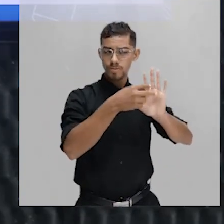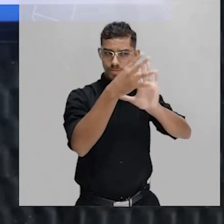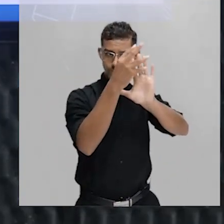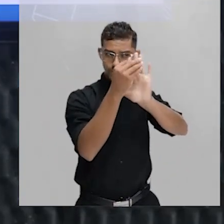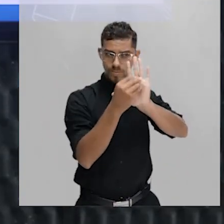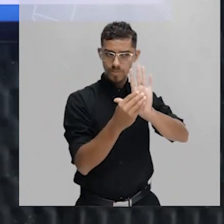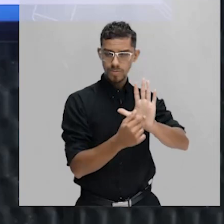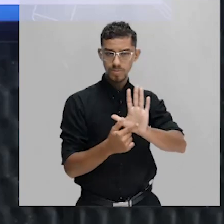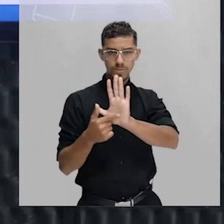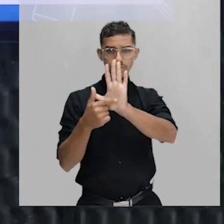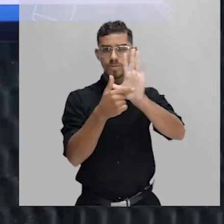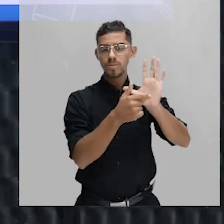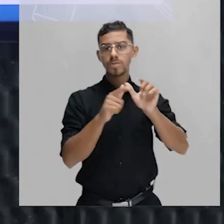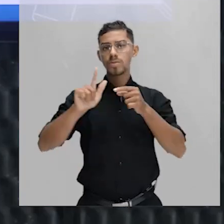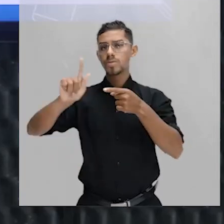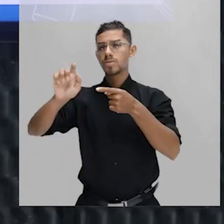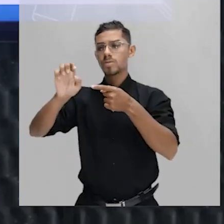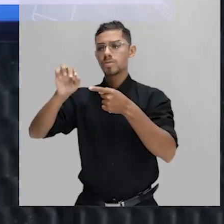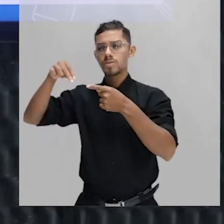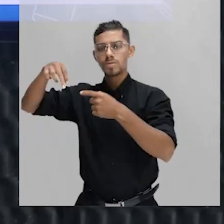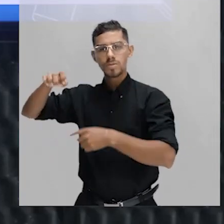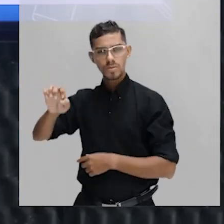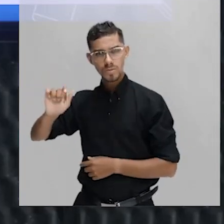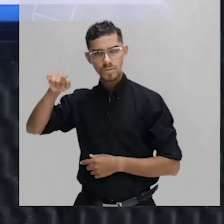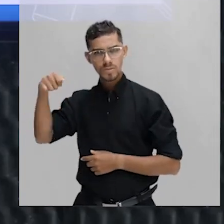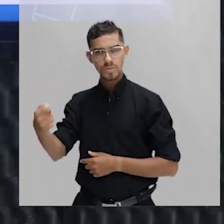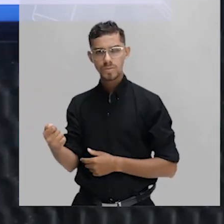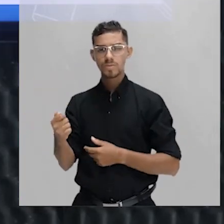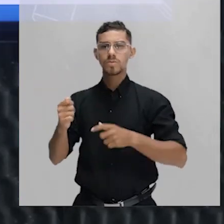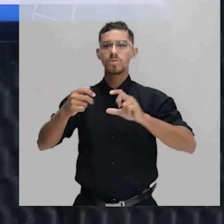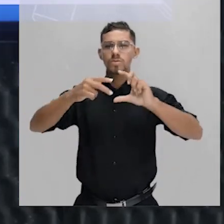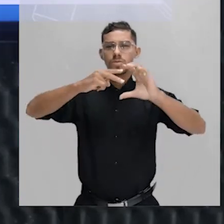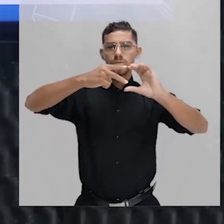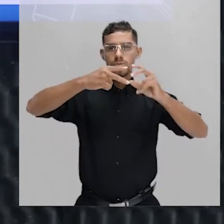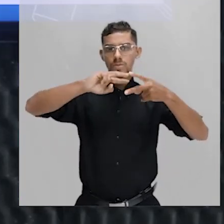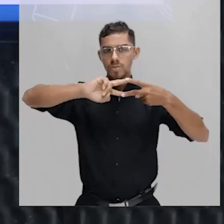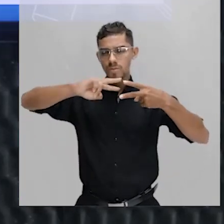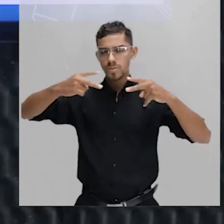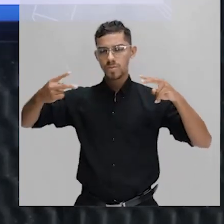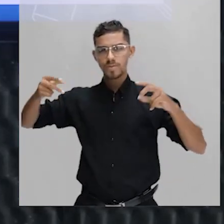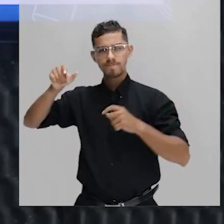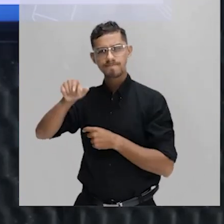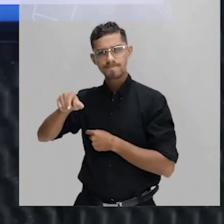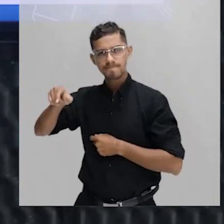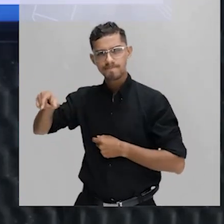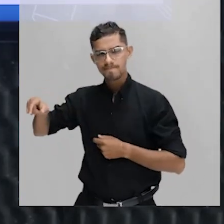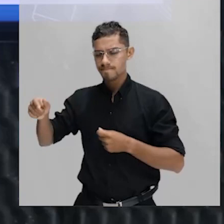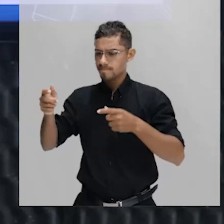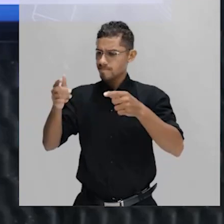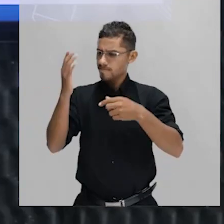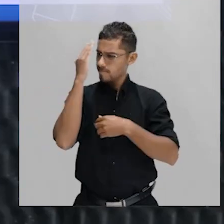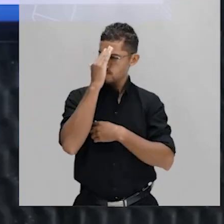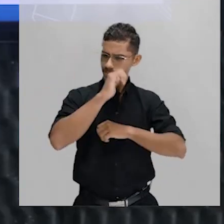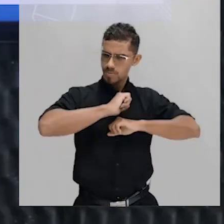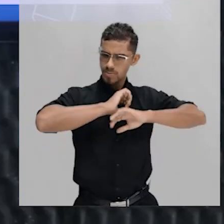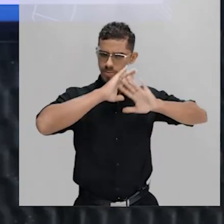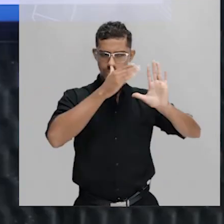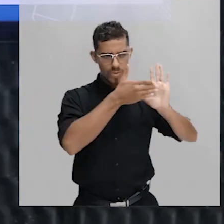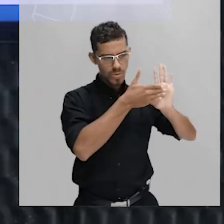até mesmo porque com base nesse conhecimento que a gente consegue entender como é que alguns processos